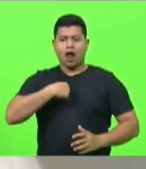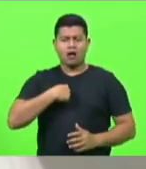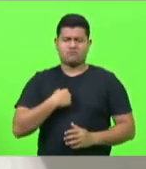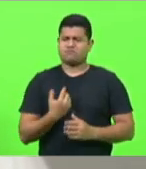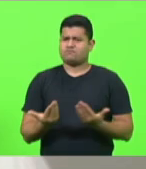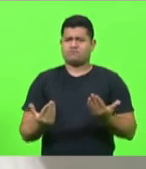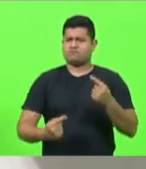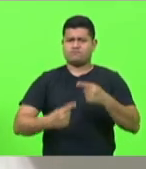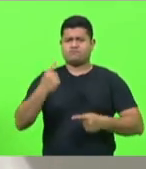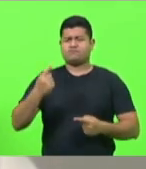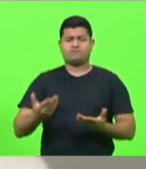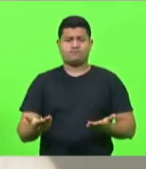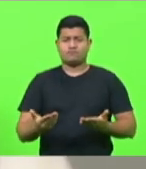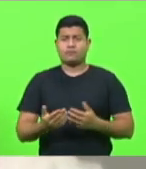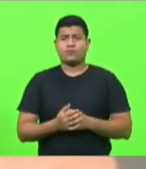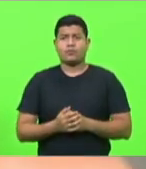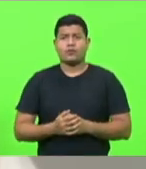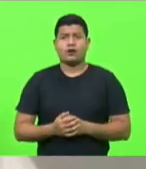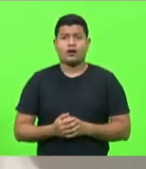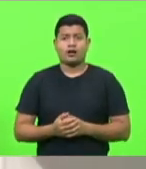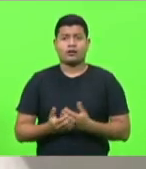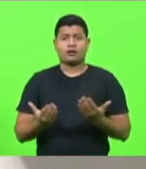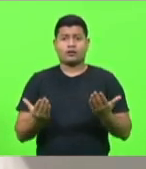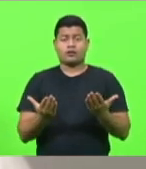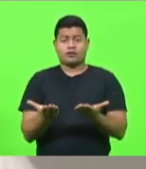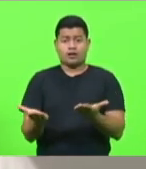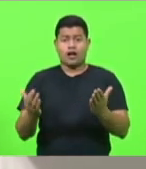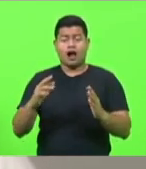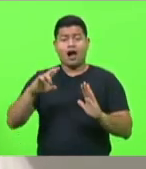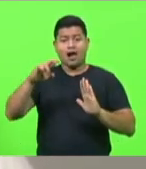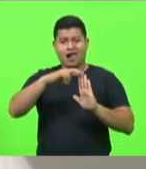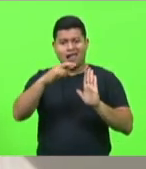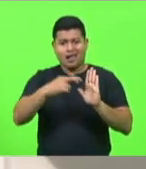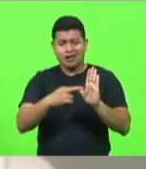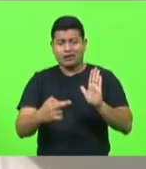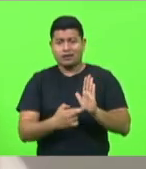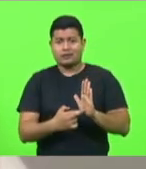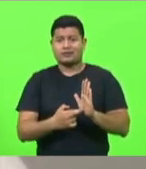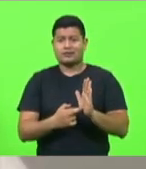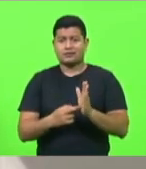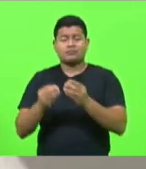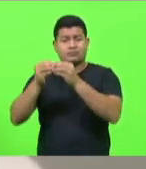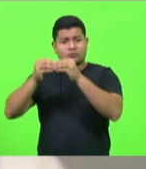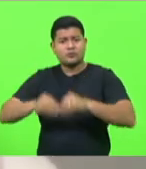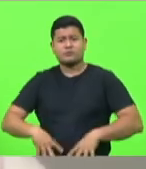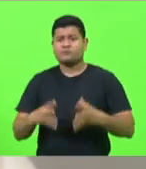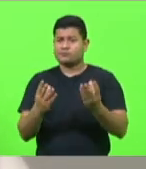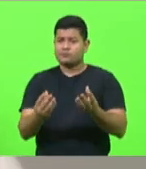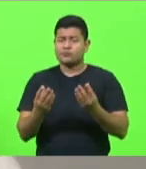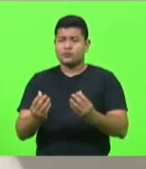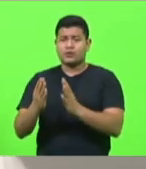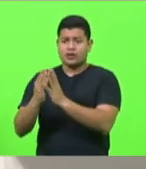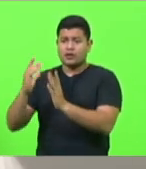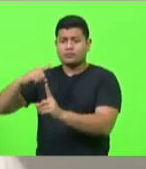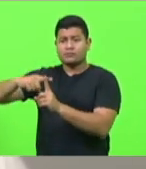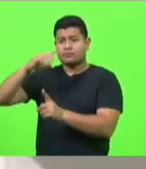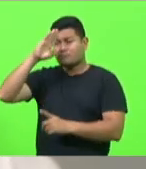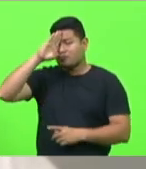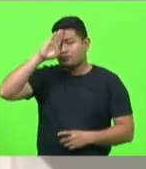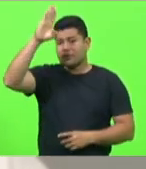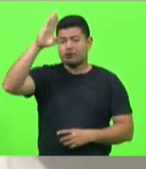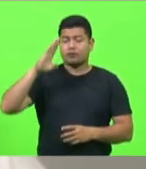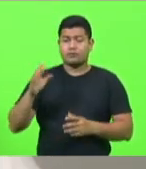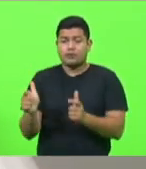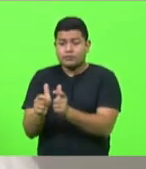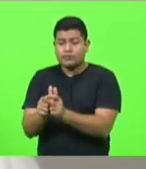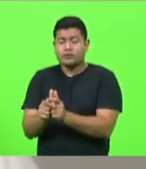isso? As restrições estão asfixiando as igrejas, principalmente as pequenas igrejas, que